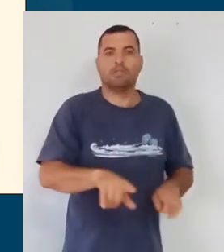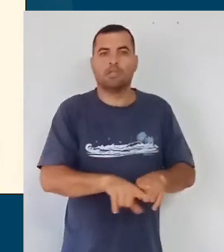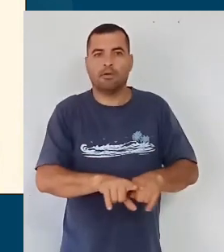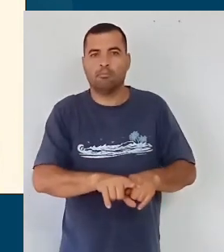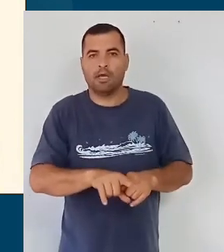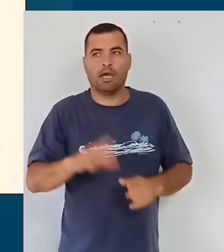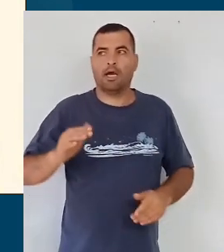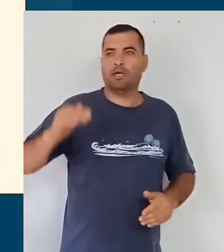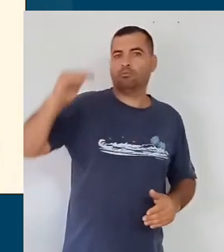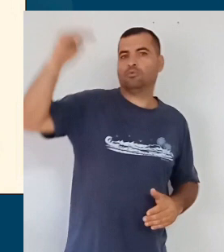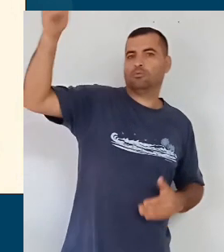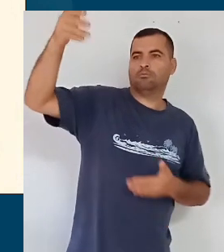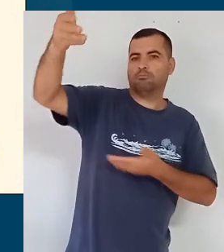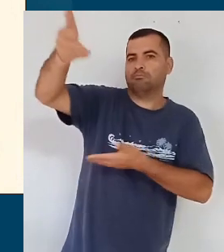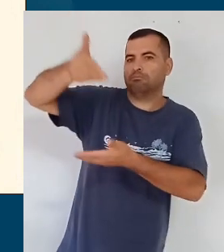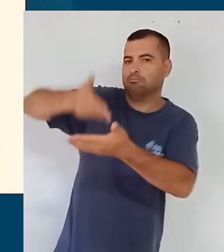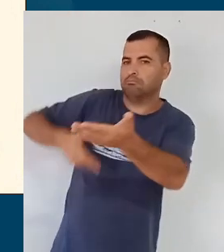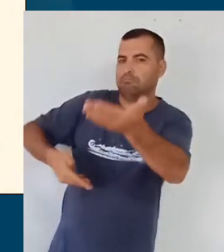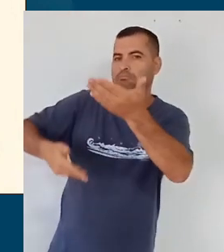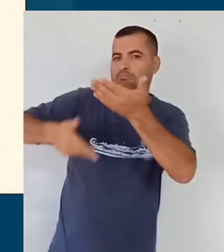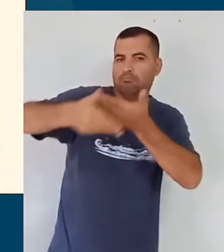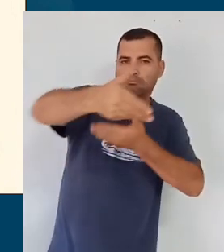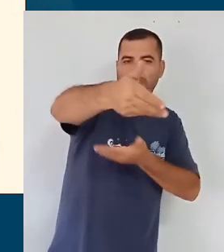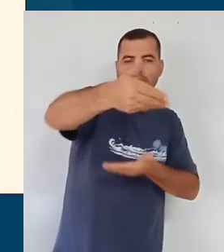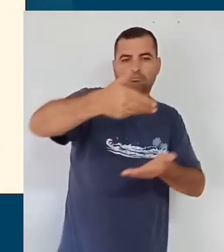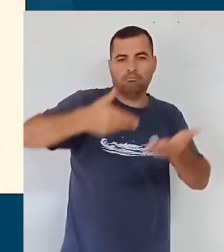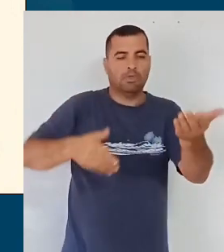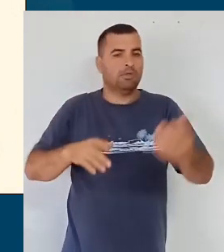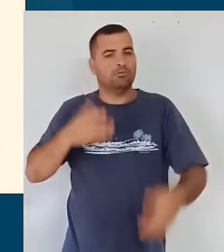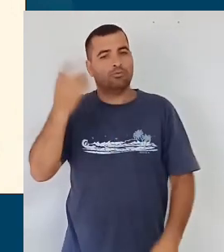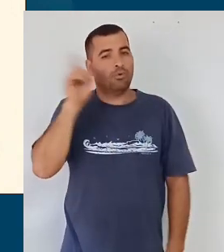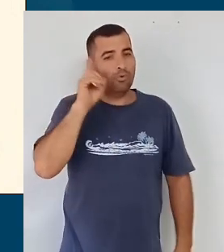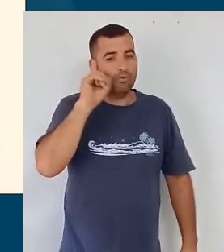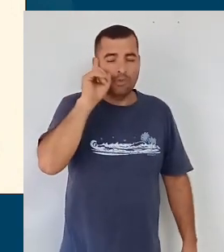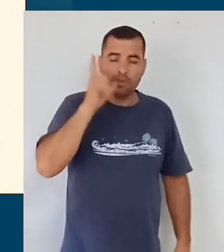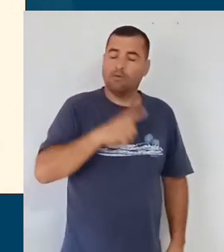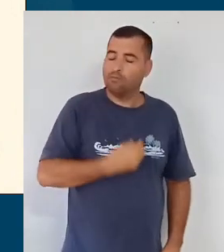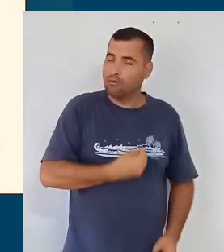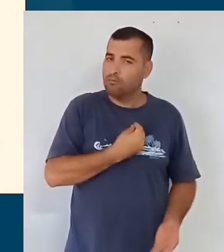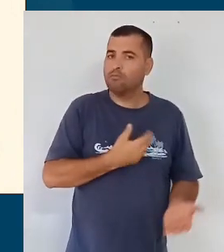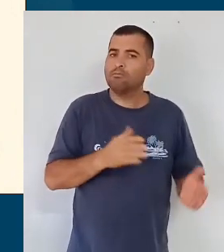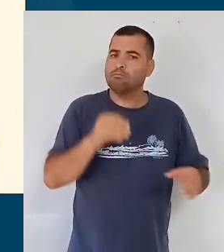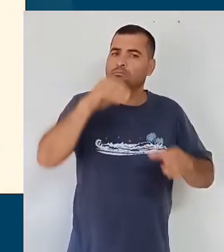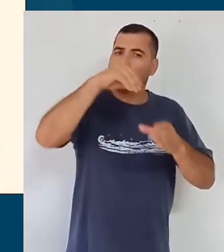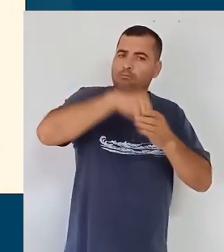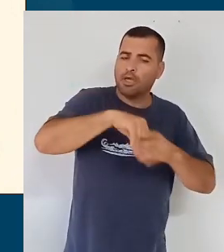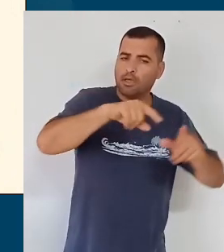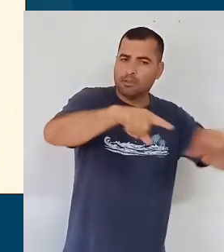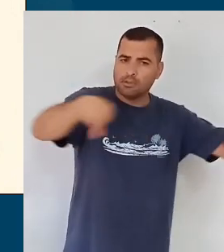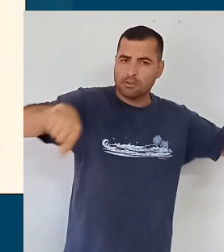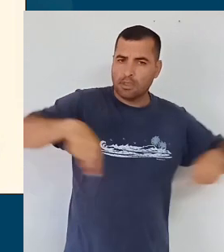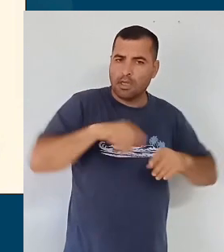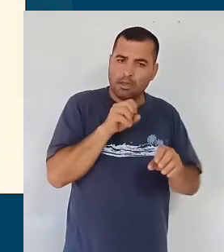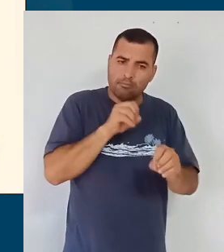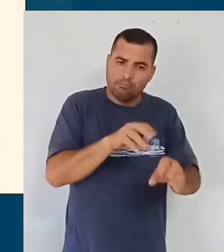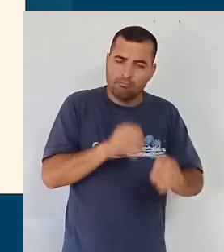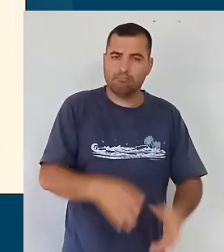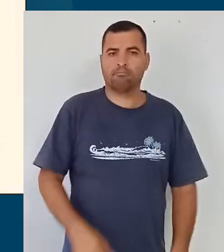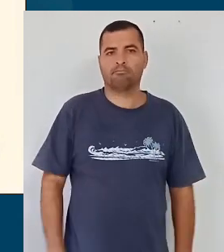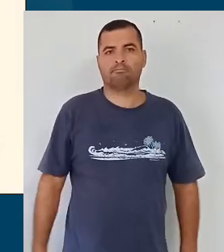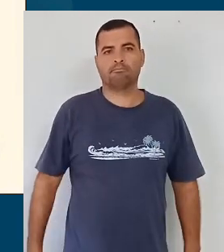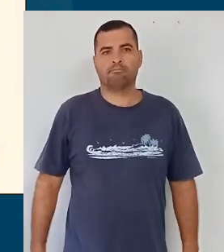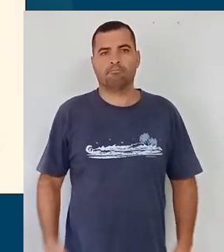as crianças e os adultos que estão presentes no dia a dia. E essas interações, assim, as